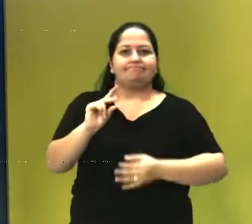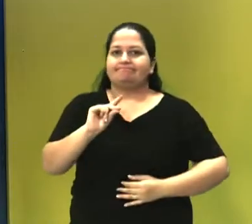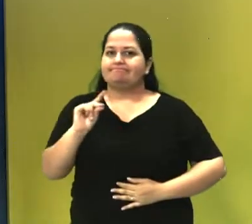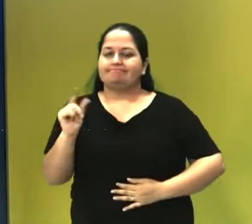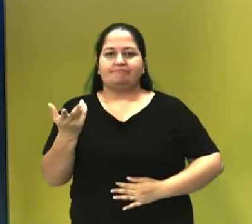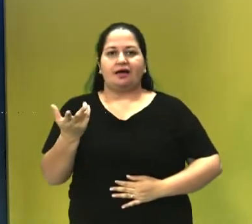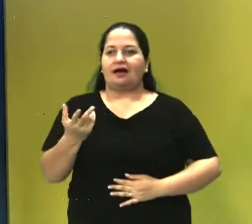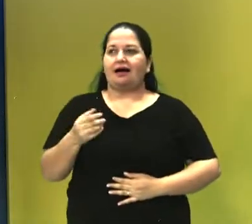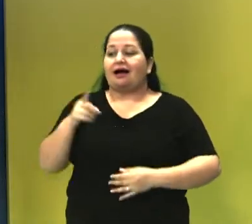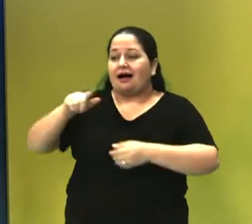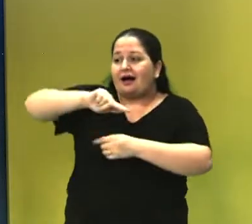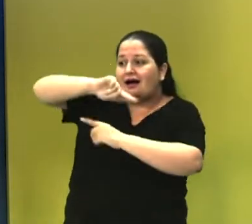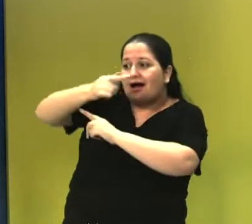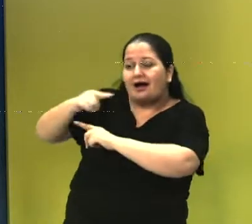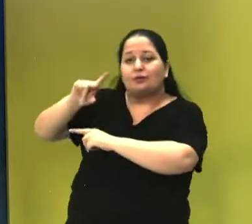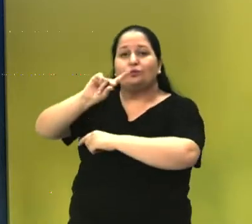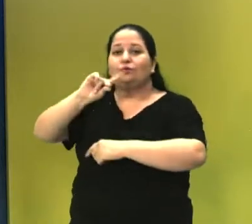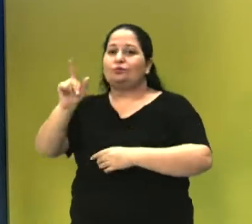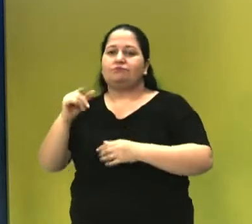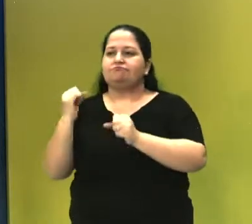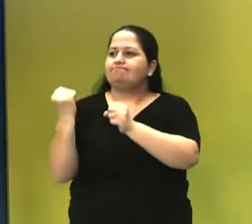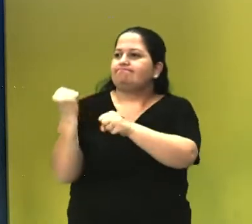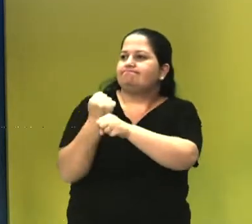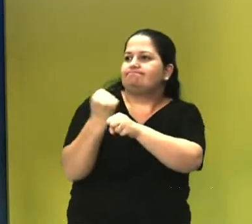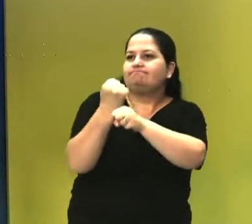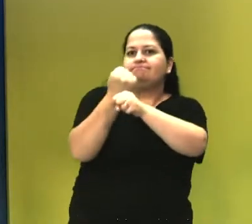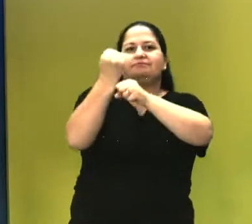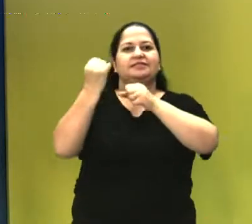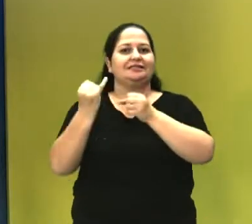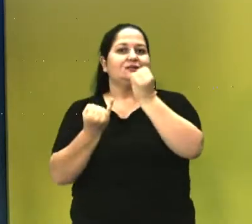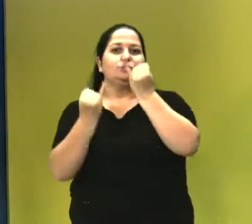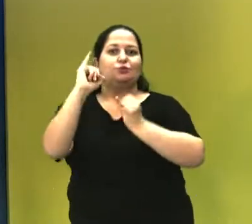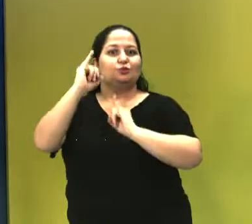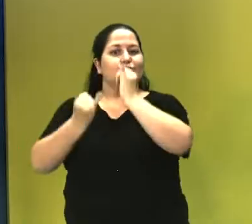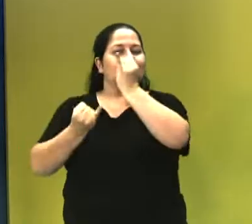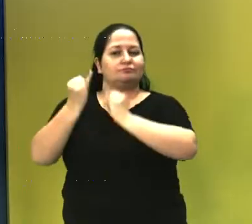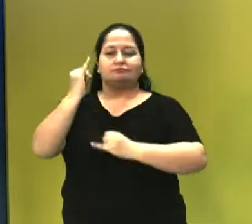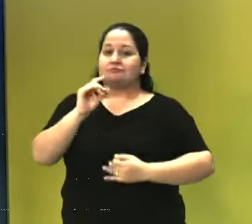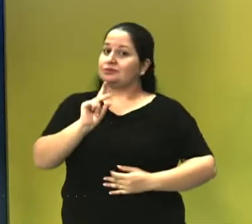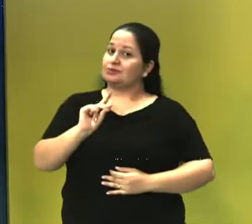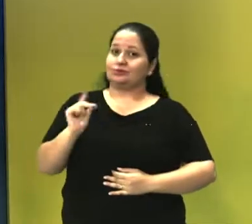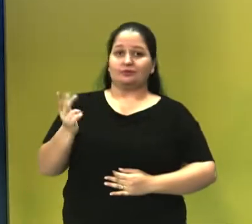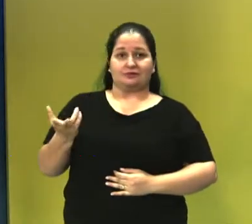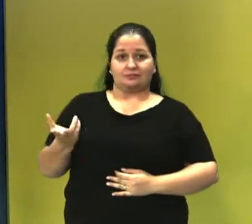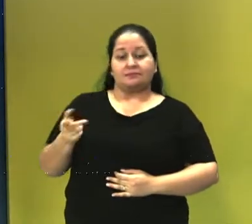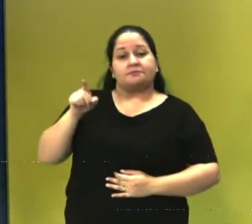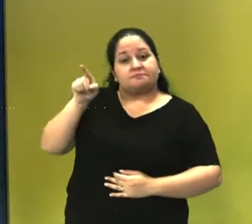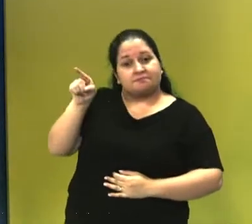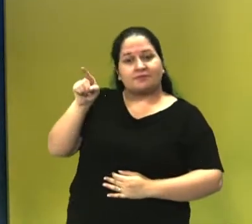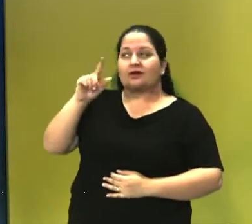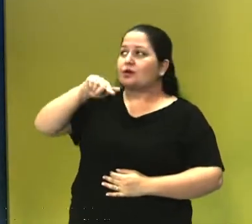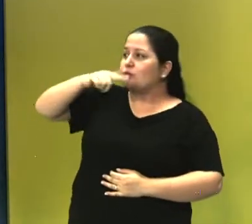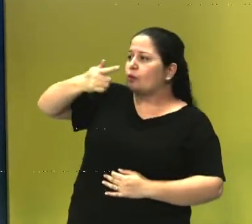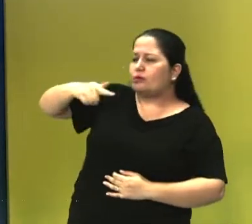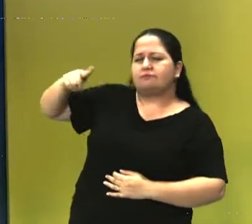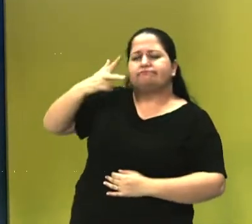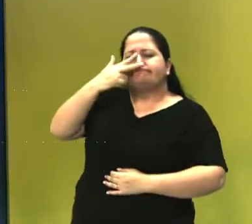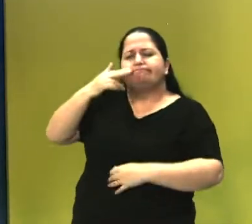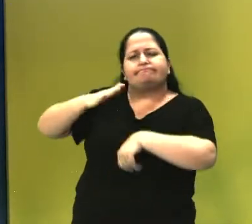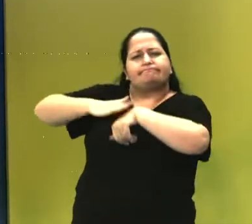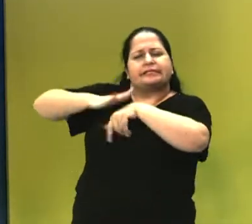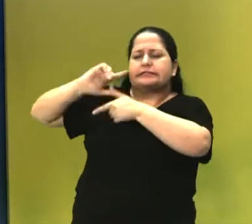indústria. E não se fazia muita questão que comportasse também. Aqui formou-se uma sociedade extremamente tradicional.